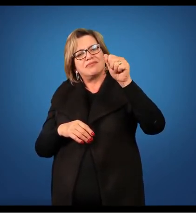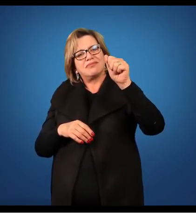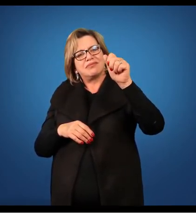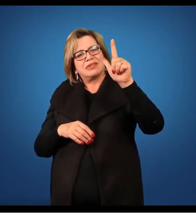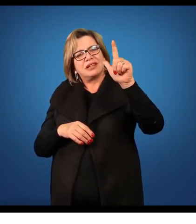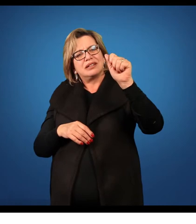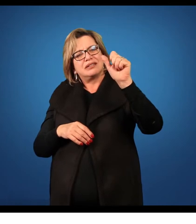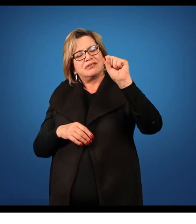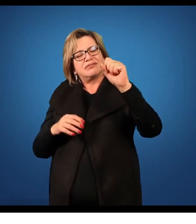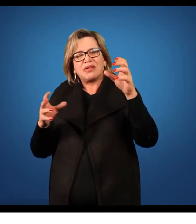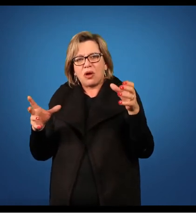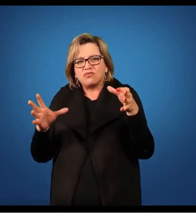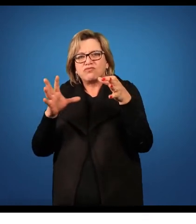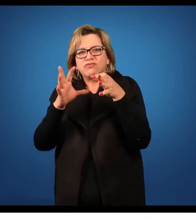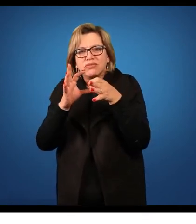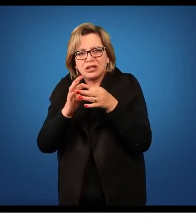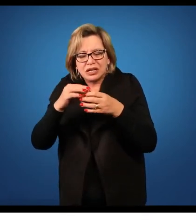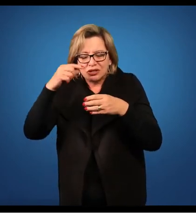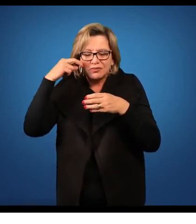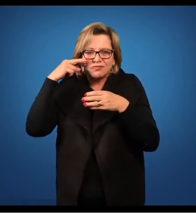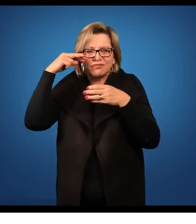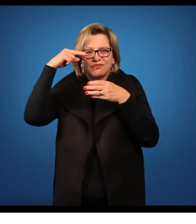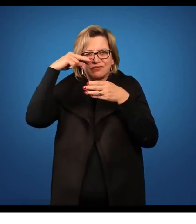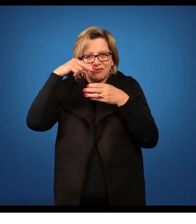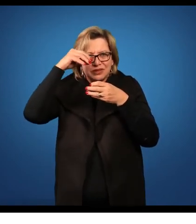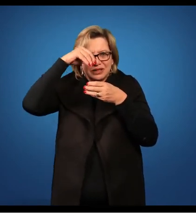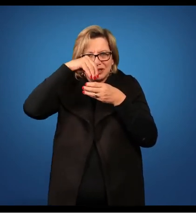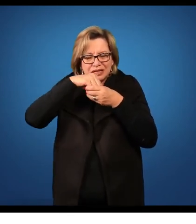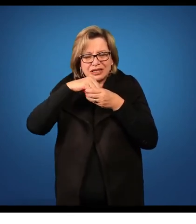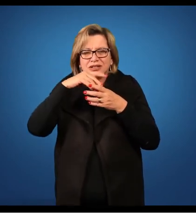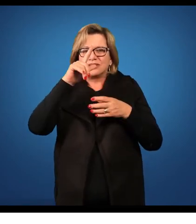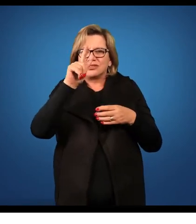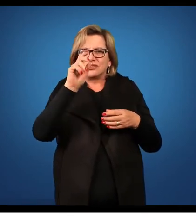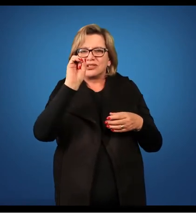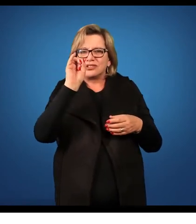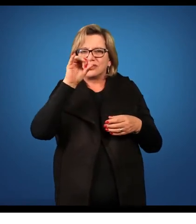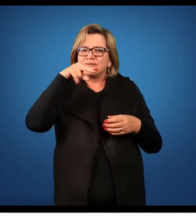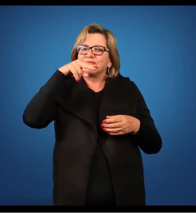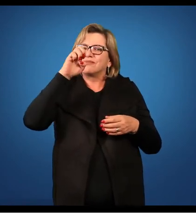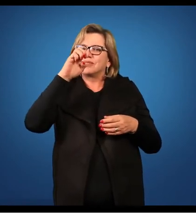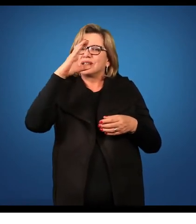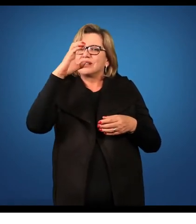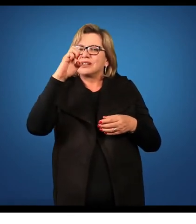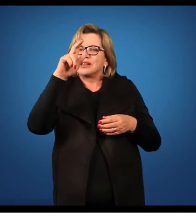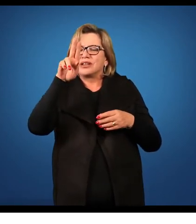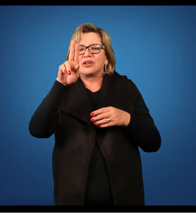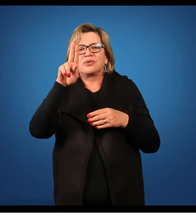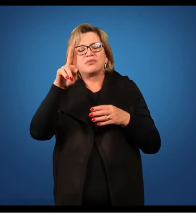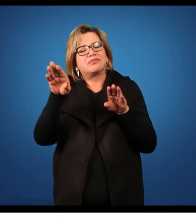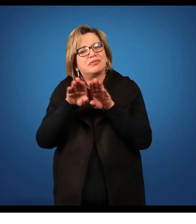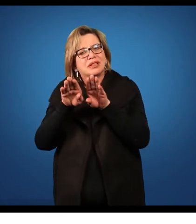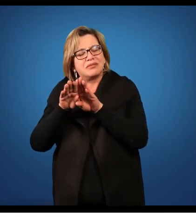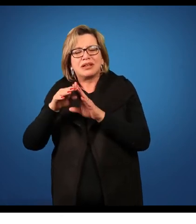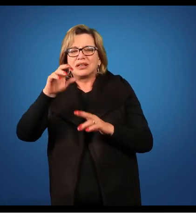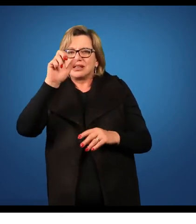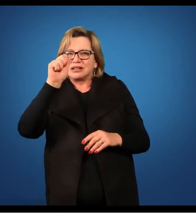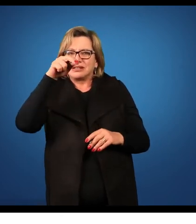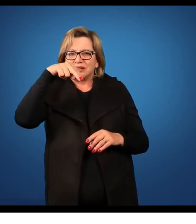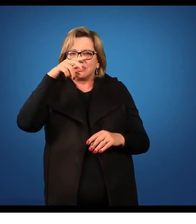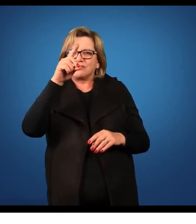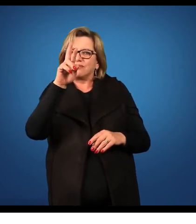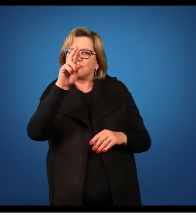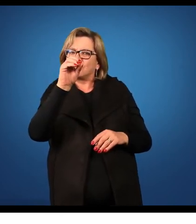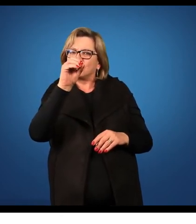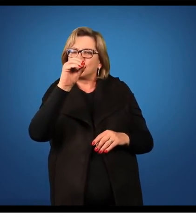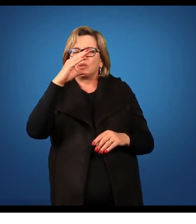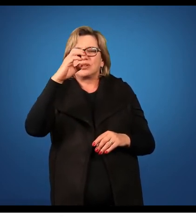consegue ver aí no meio da flor o gineceu e o androceu. O gineceu, parte feminina. E o